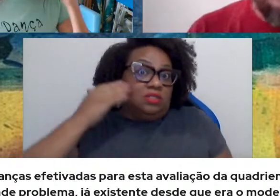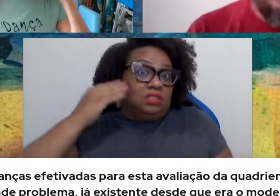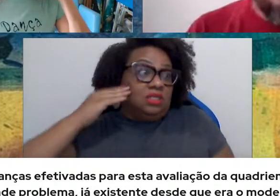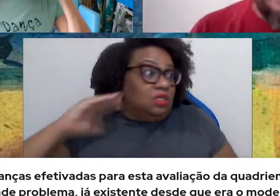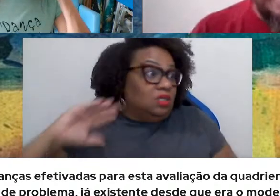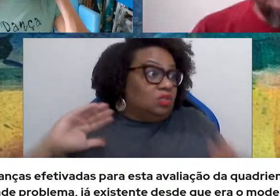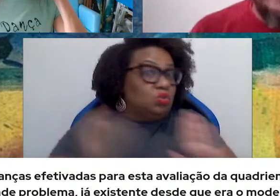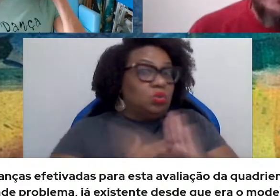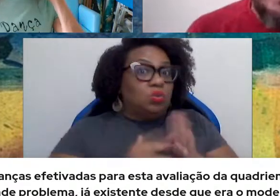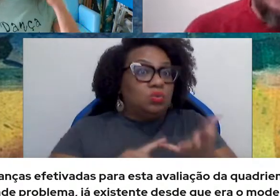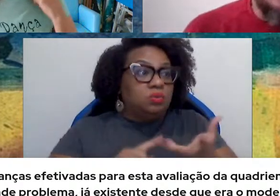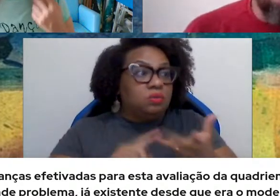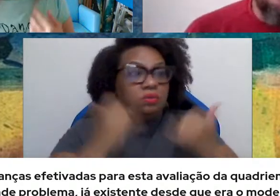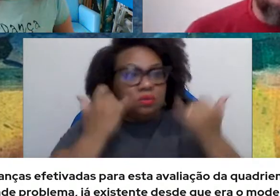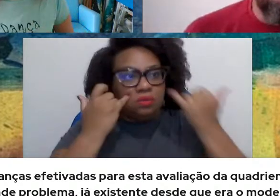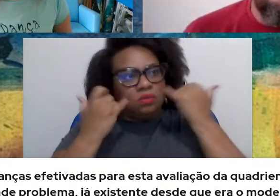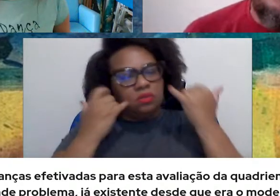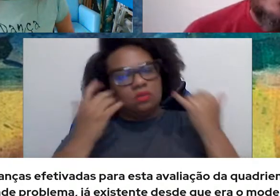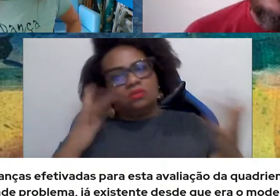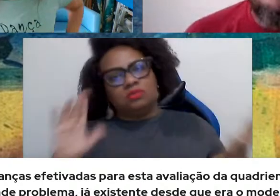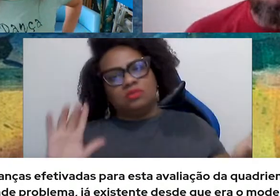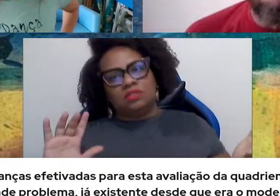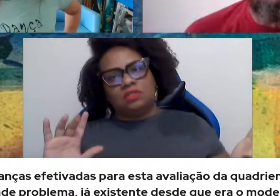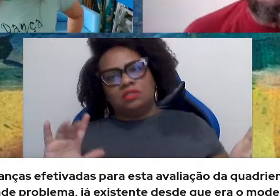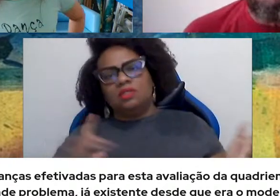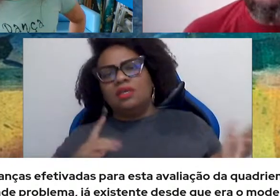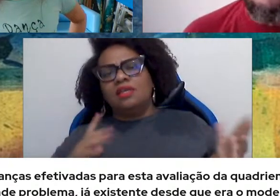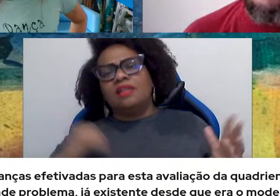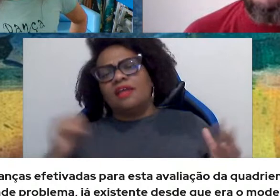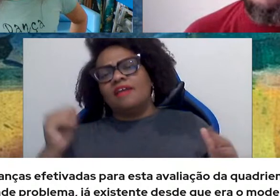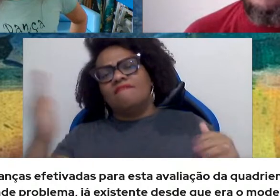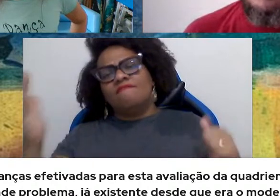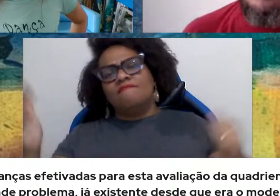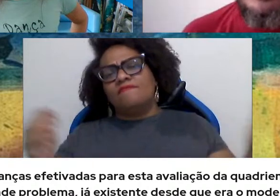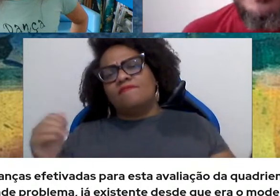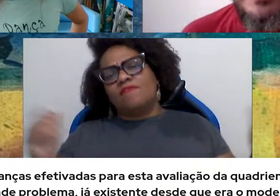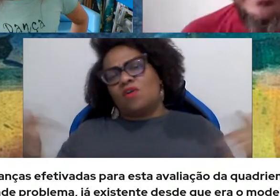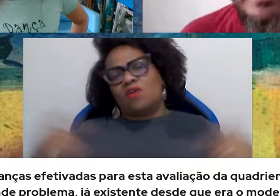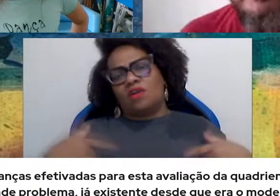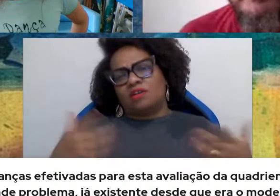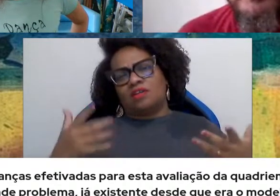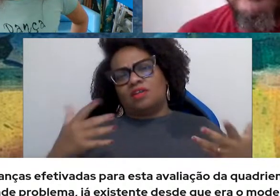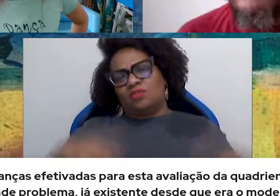desse outro lado, né. e as forças externas eu não quero nem me arriscar aqui a